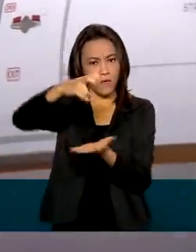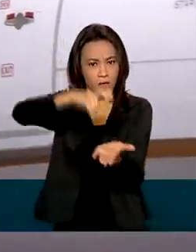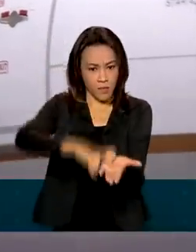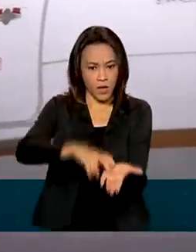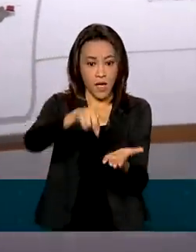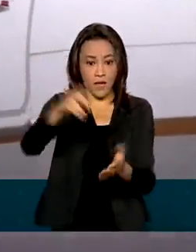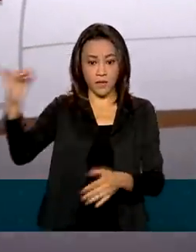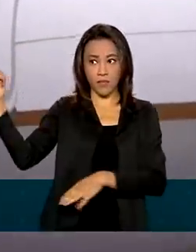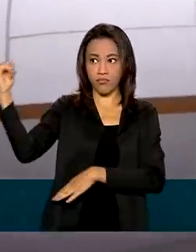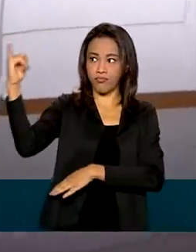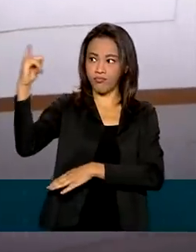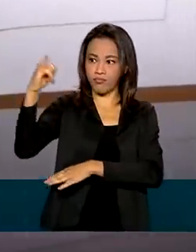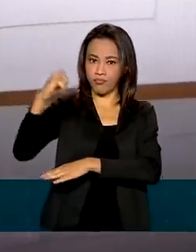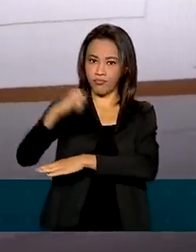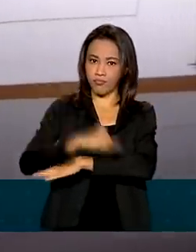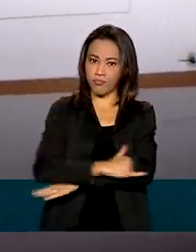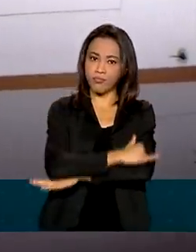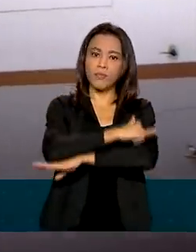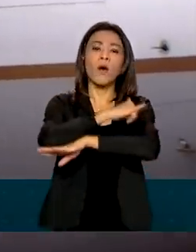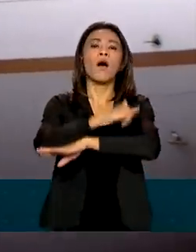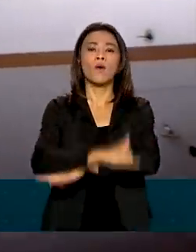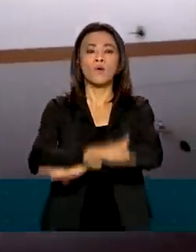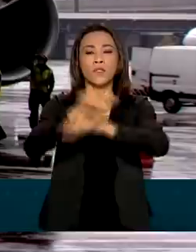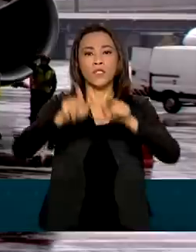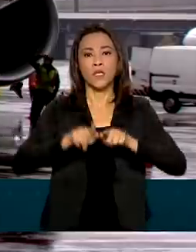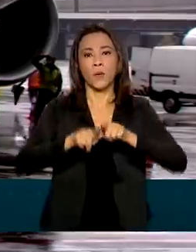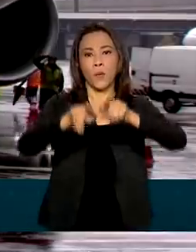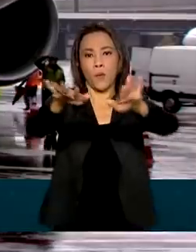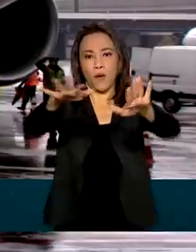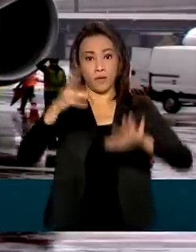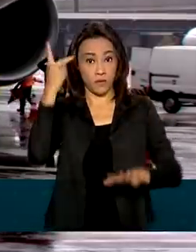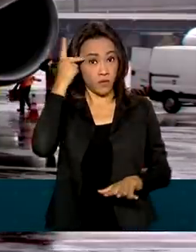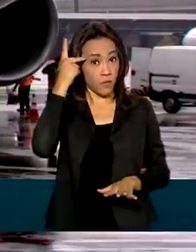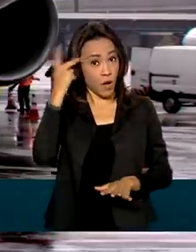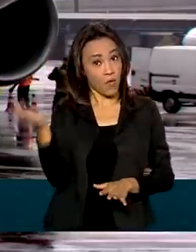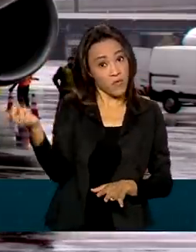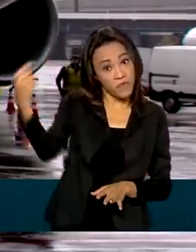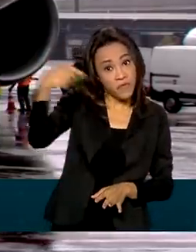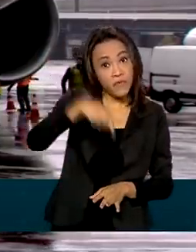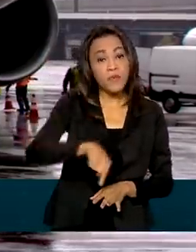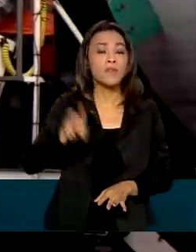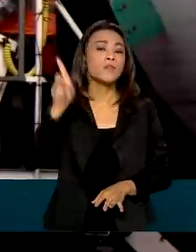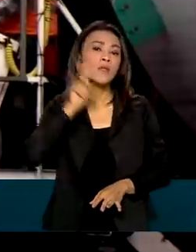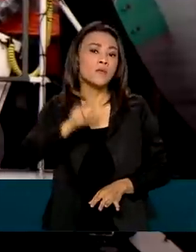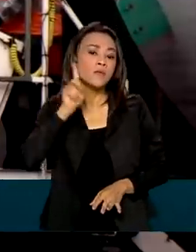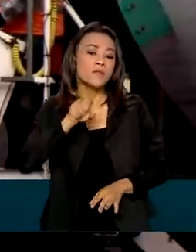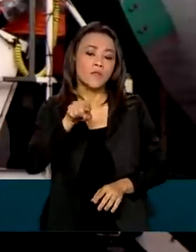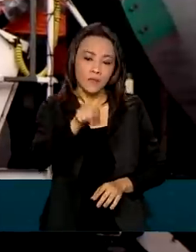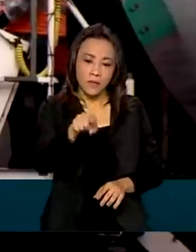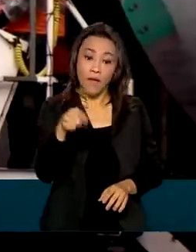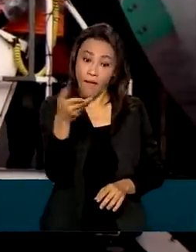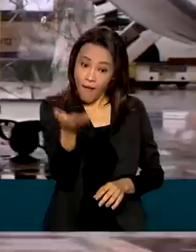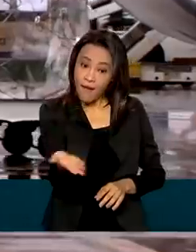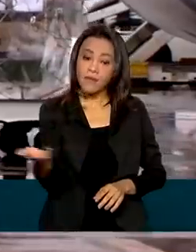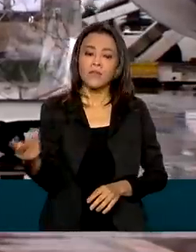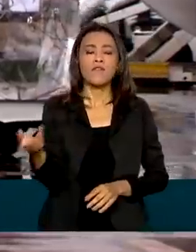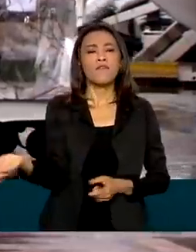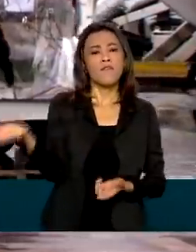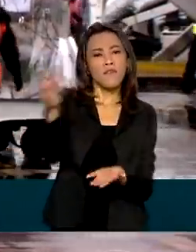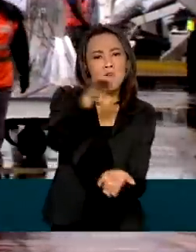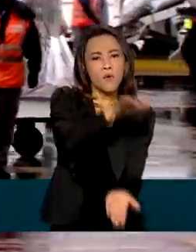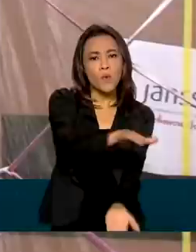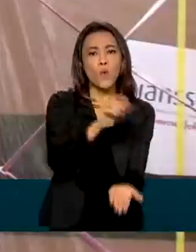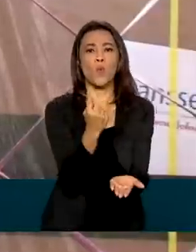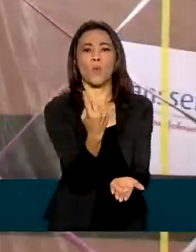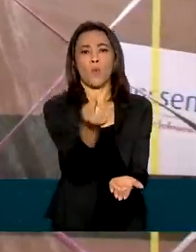United posou no aeroporto de Guarulhos, em São Paulo, vinda de Nova Iorque, nos Estados Unidos. Junto, vieram 1 milhão